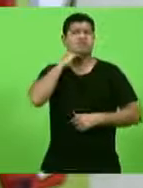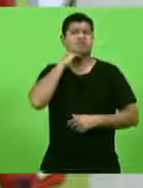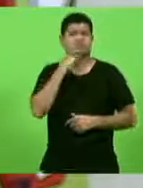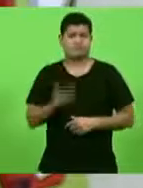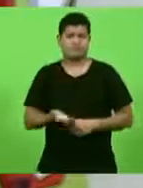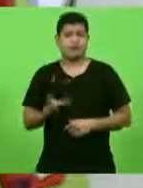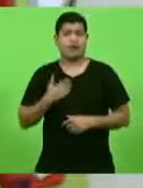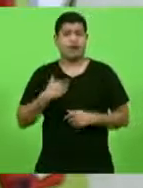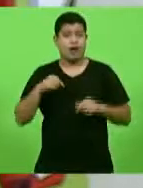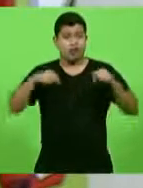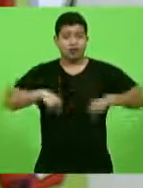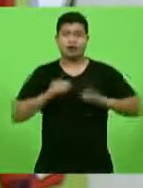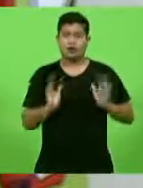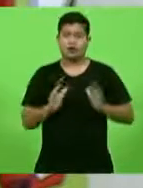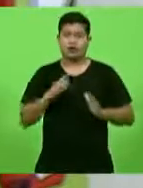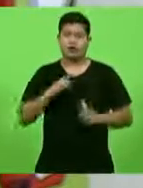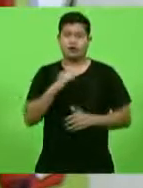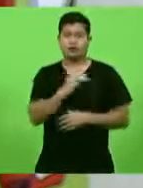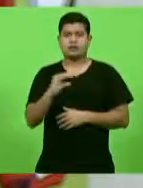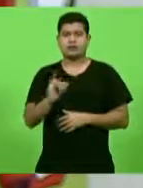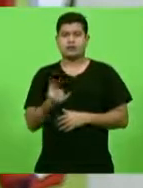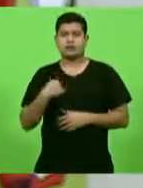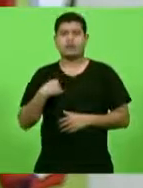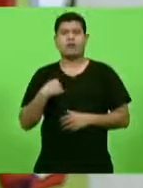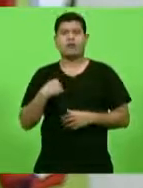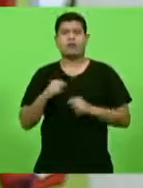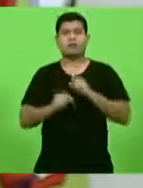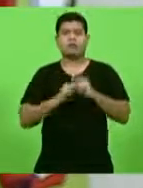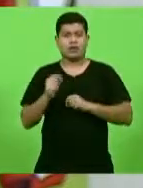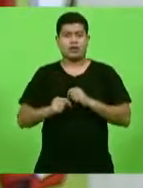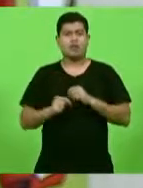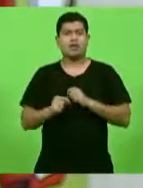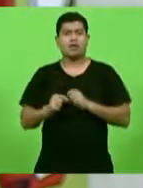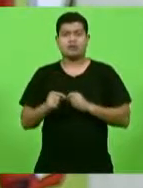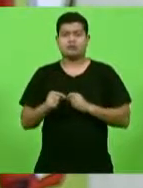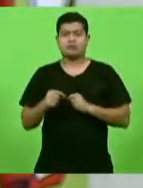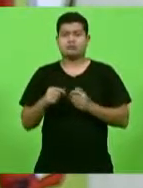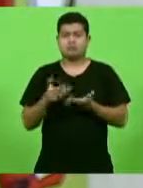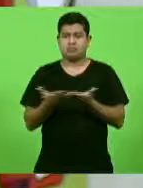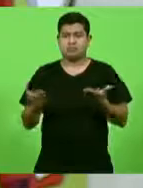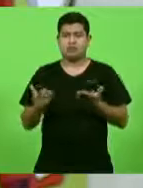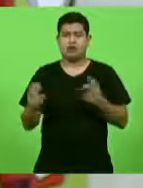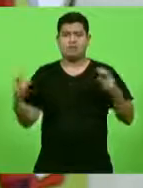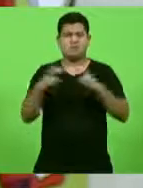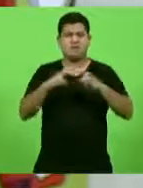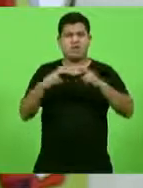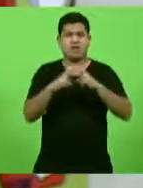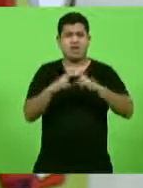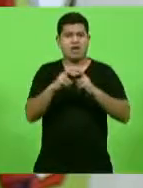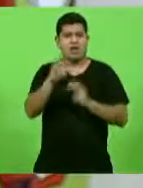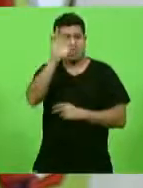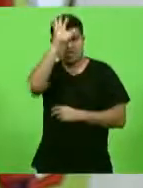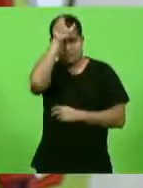pela CCJ que nós vamos multar rinha de galo, rinha de cachorro,